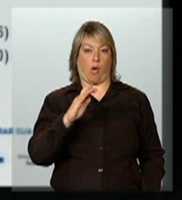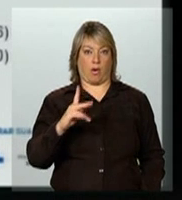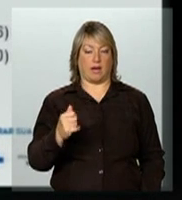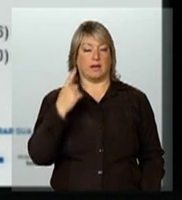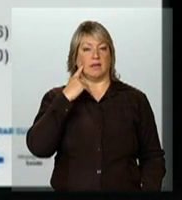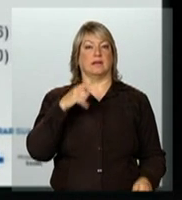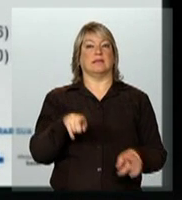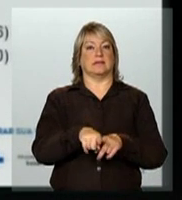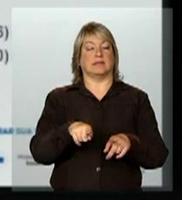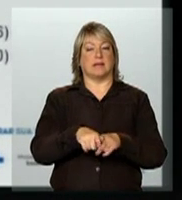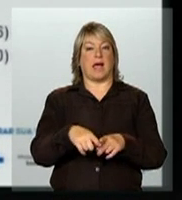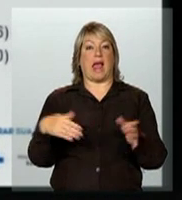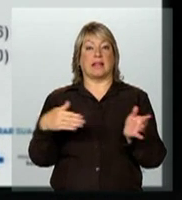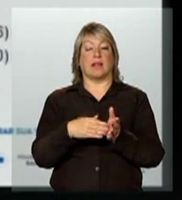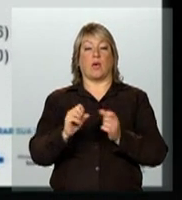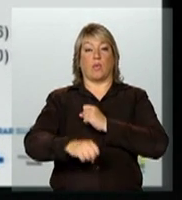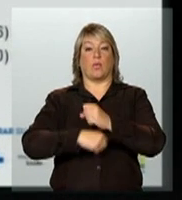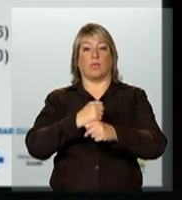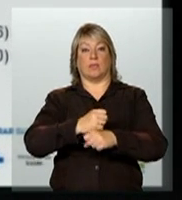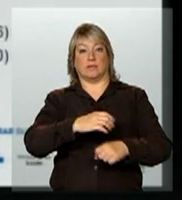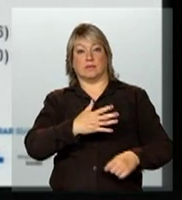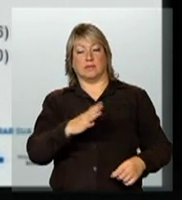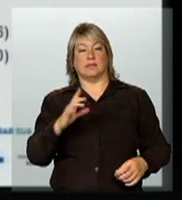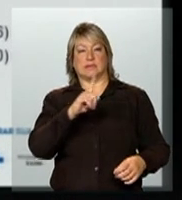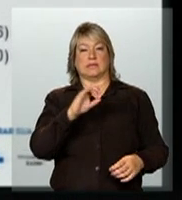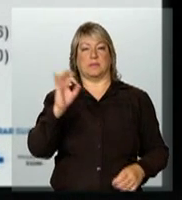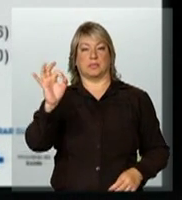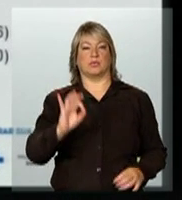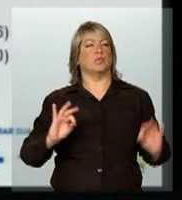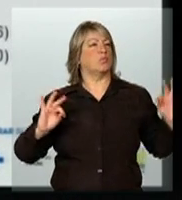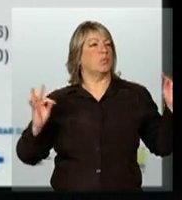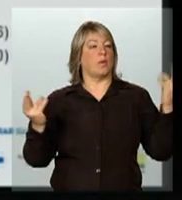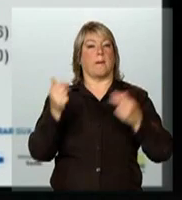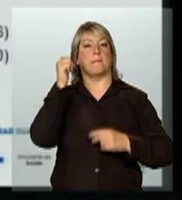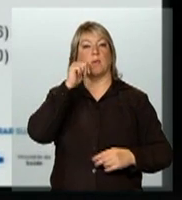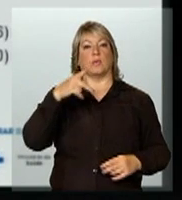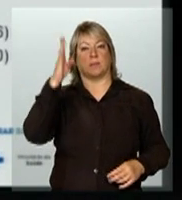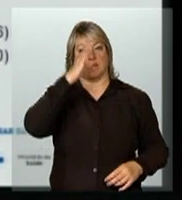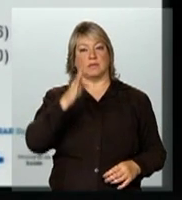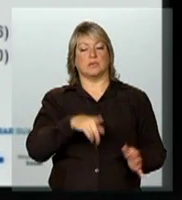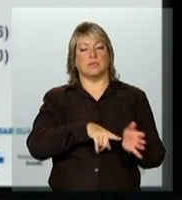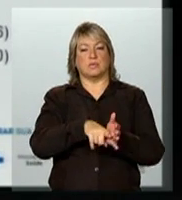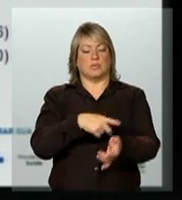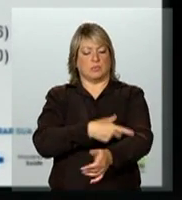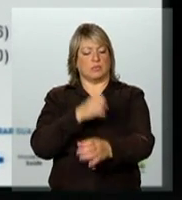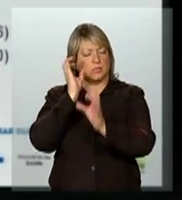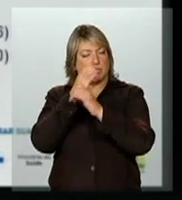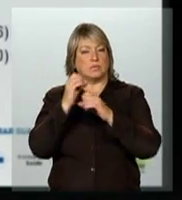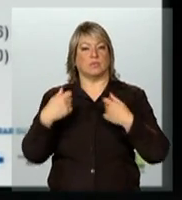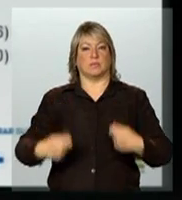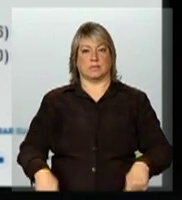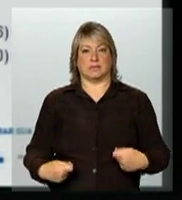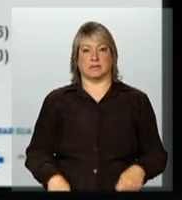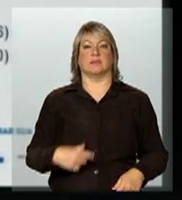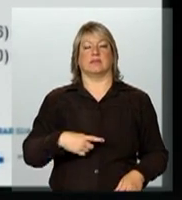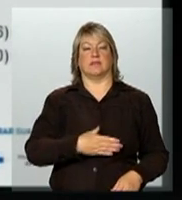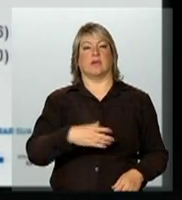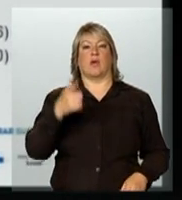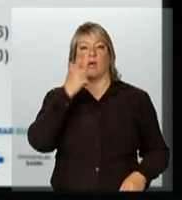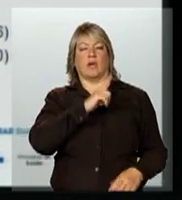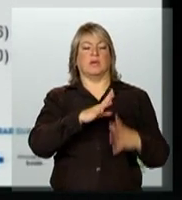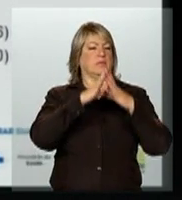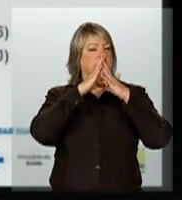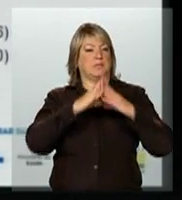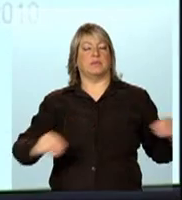chegando já no próximo ano, perto dos 100% de todas as mulheres do Brasil testadas, o que, como o Pedro chamou a atenção, praticamente eliminará